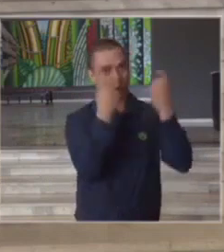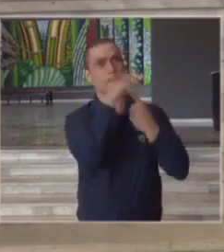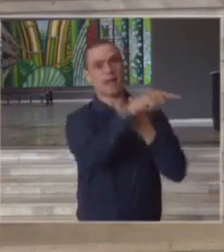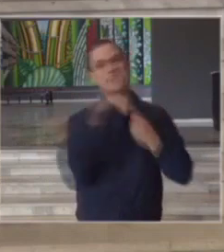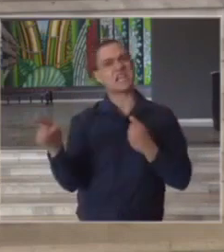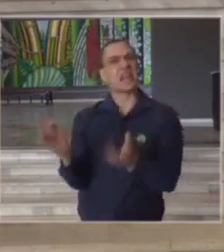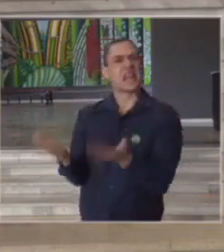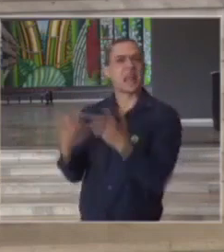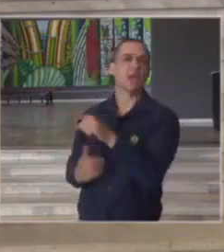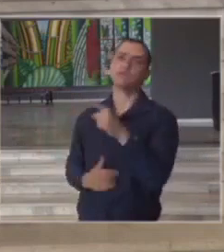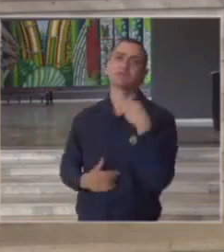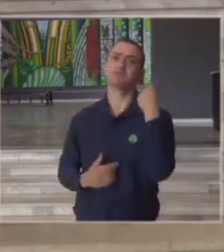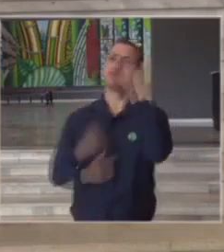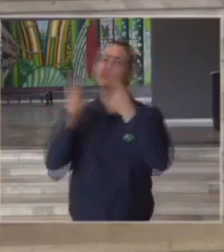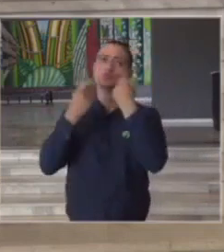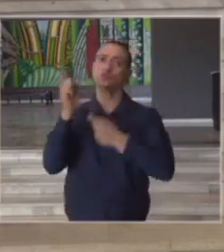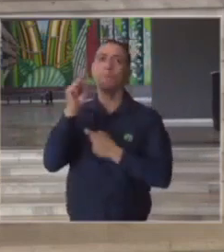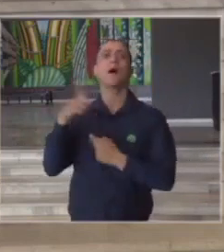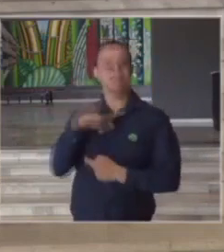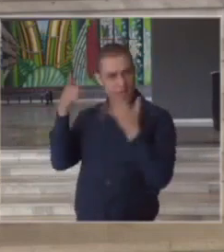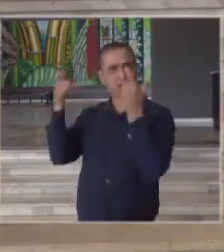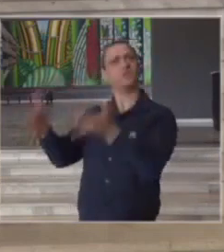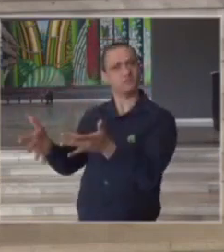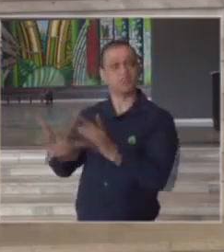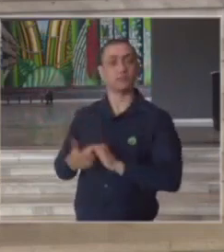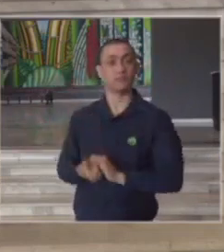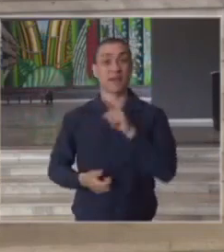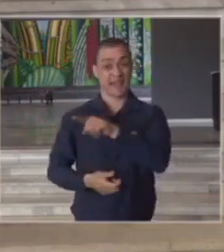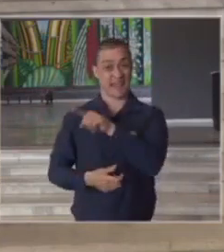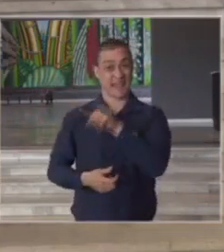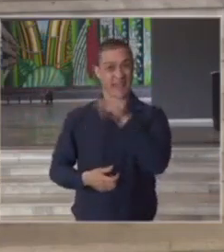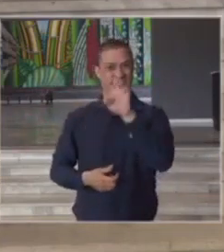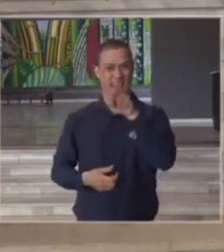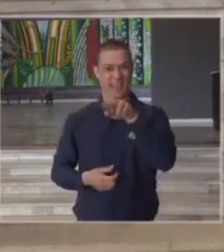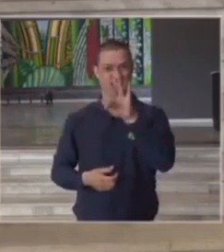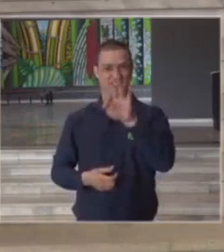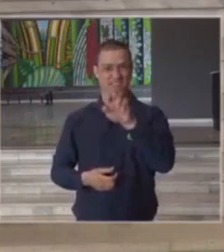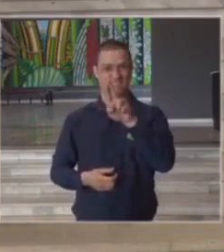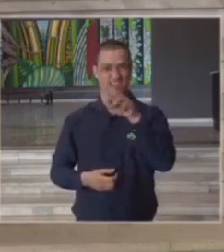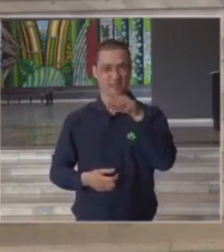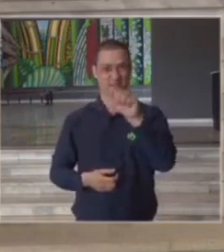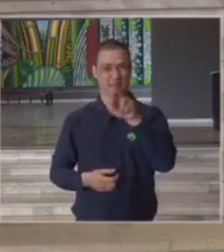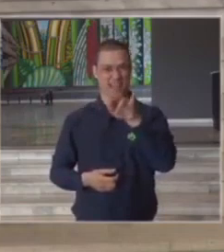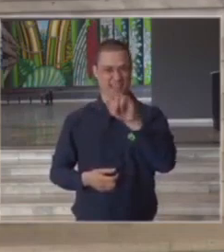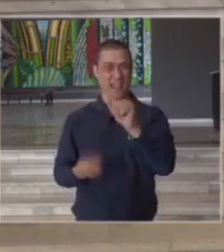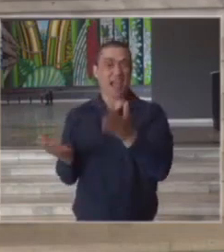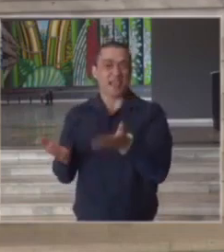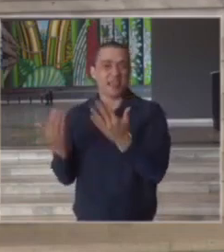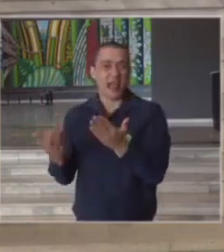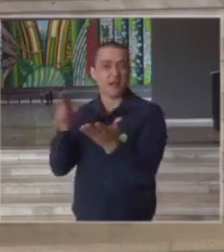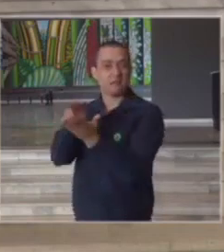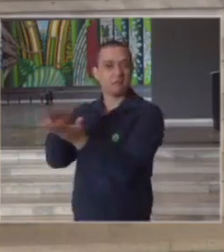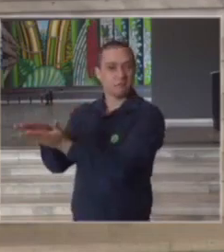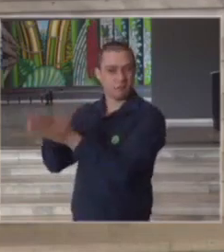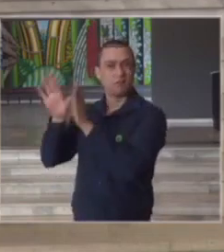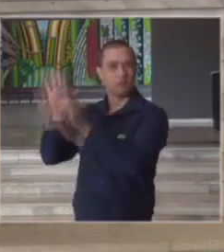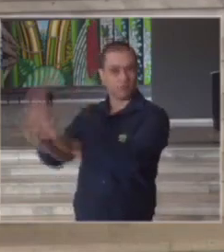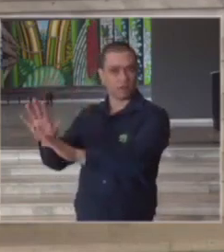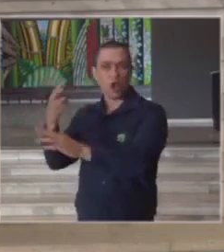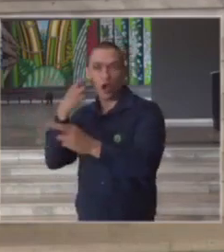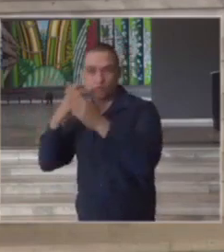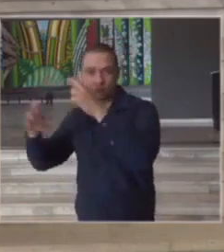que é o crítico numa situação como esta os leitos de enfermaria que atenderiam atendem os casos mais